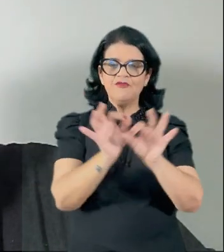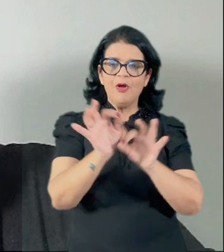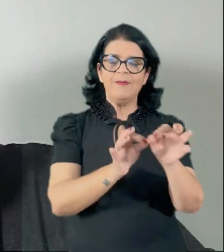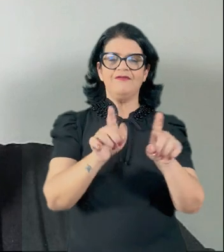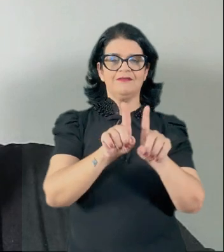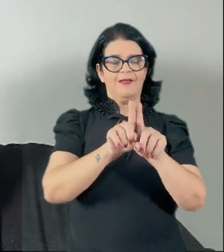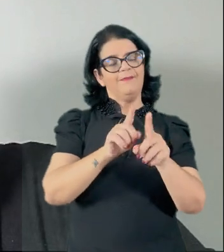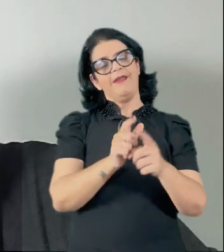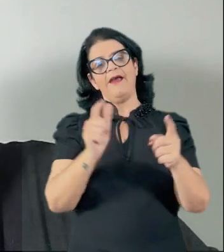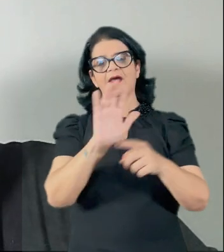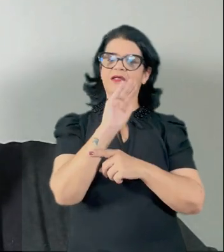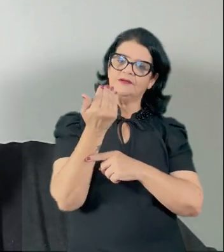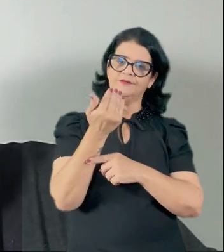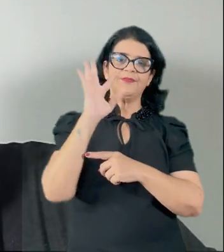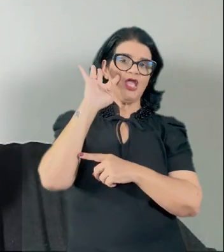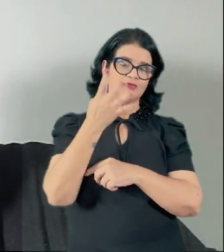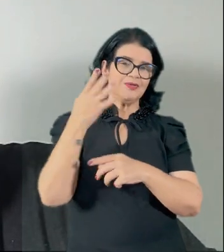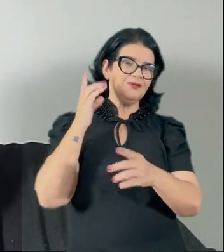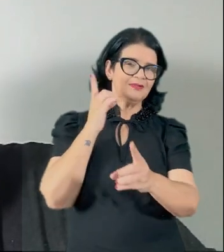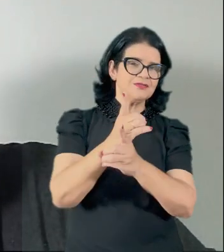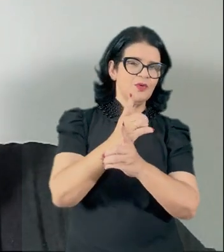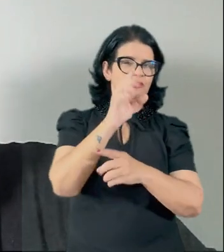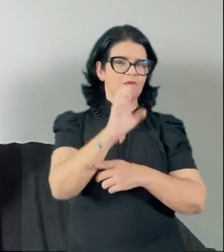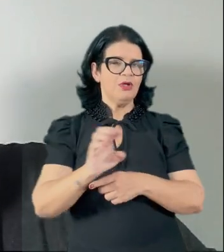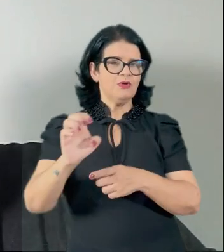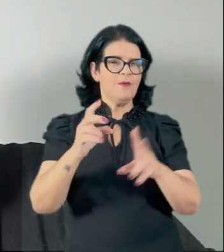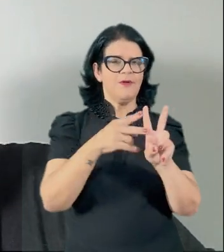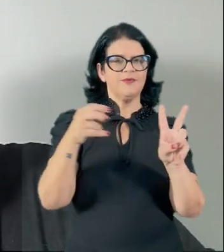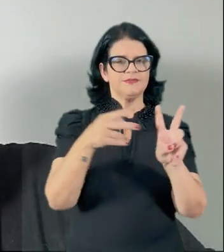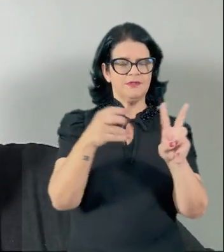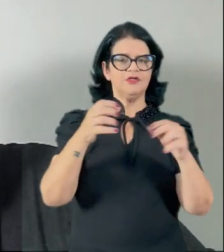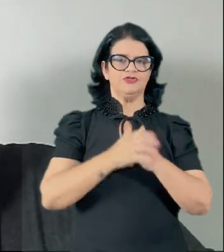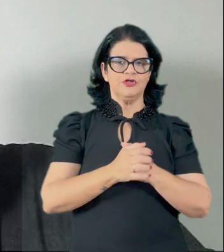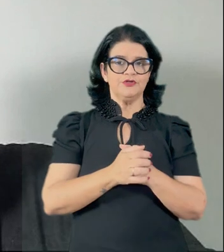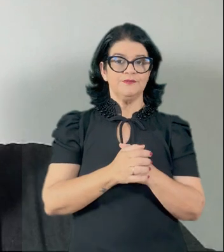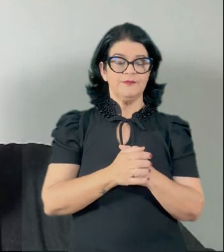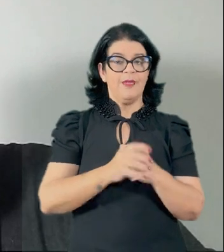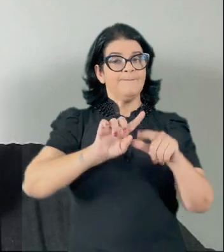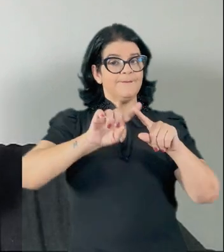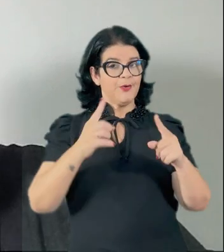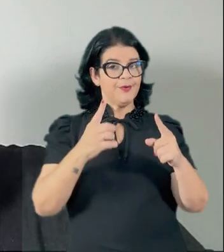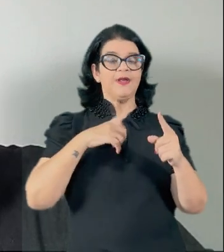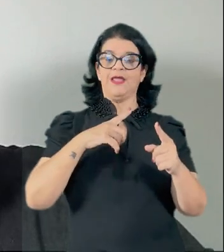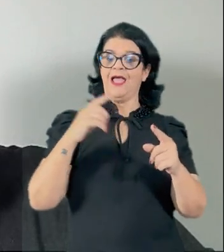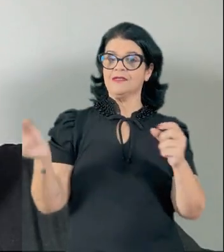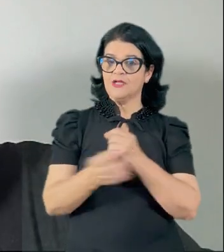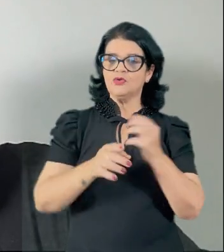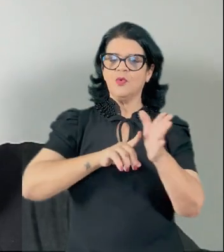também se somava a grande mortalidade resultante desse encontro entre europeus e indígenas.